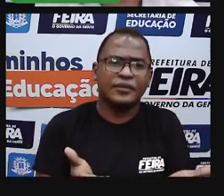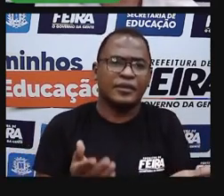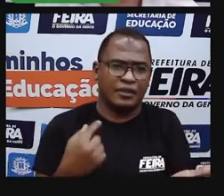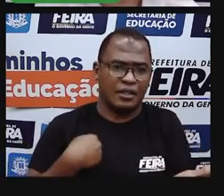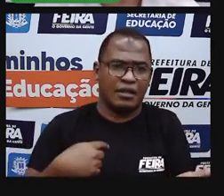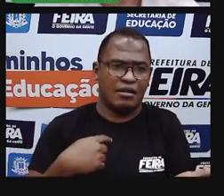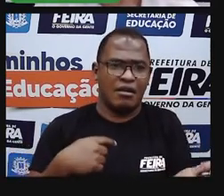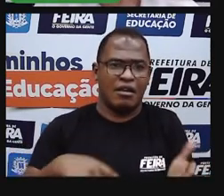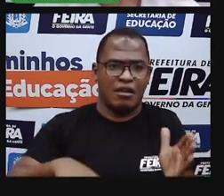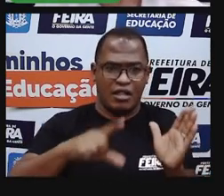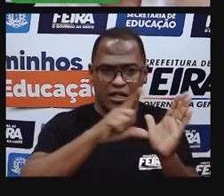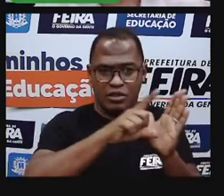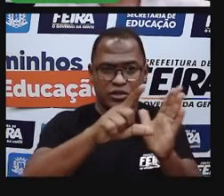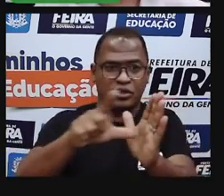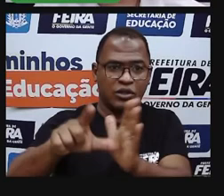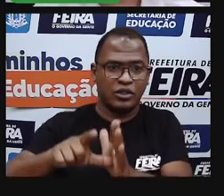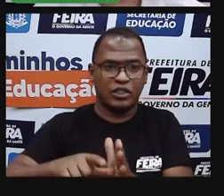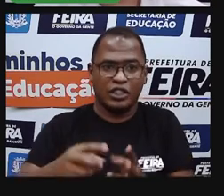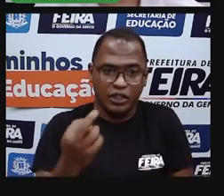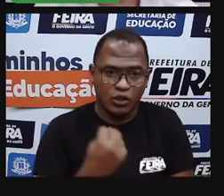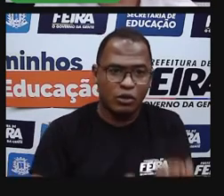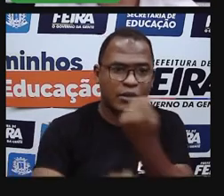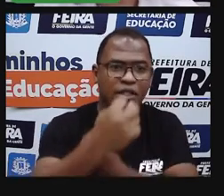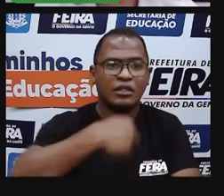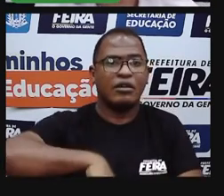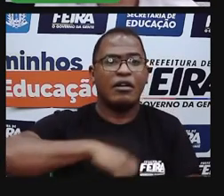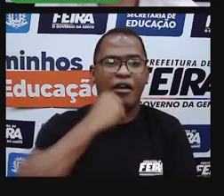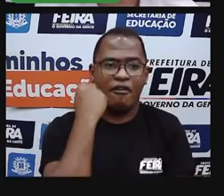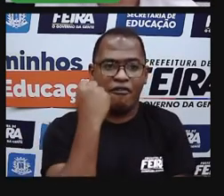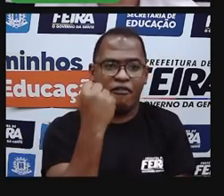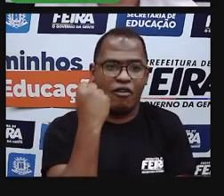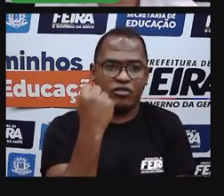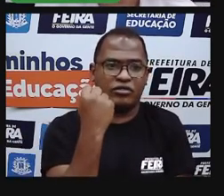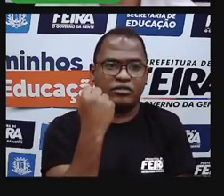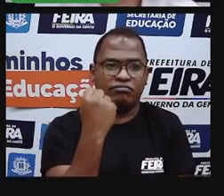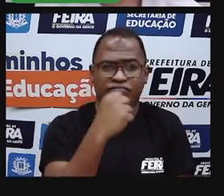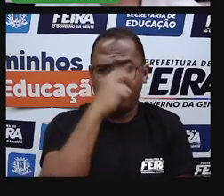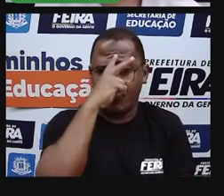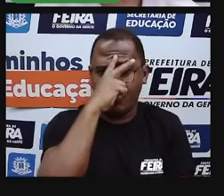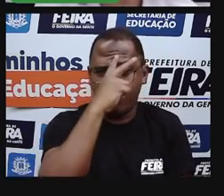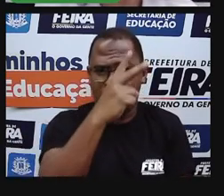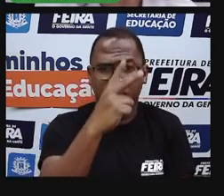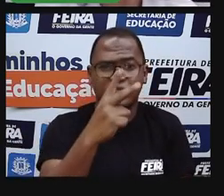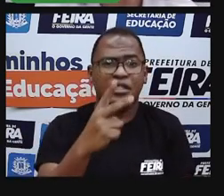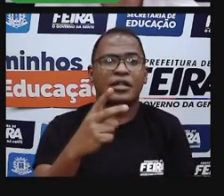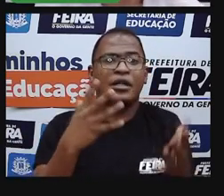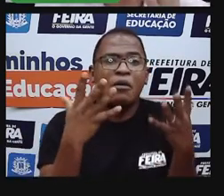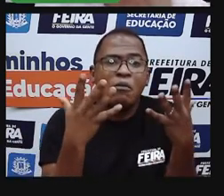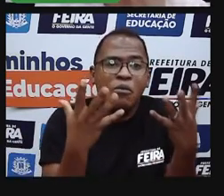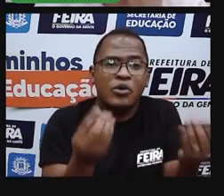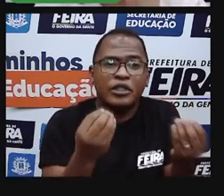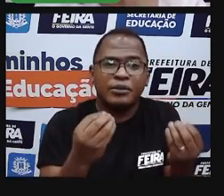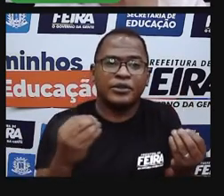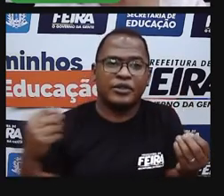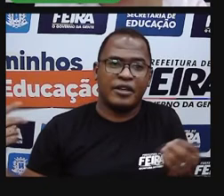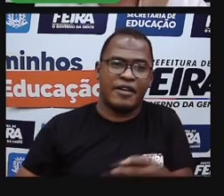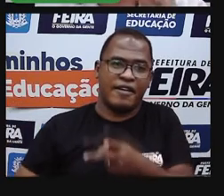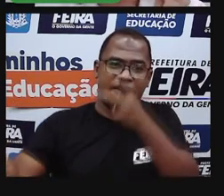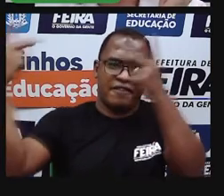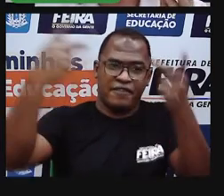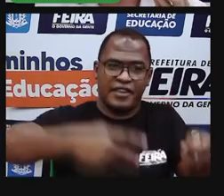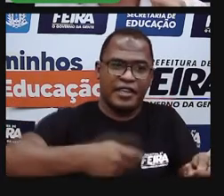forte, muitas pessoas de fora vêm comprar aqui para revender ou vêm vender aqui também. Então, o